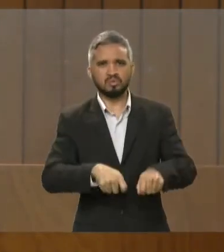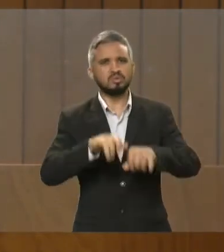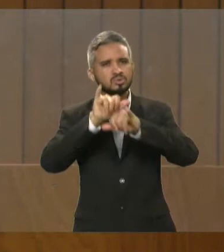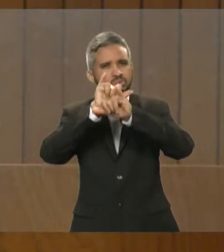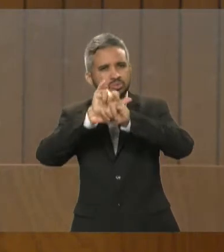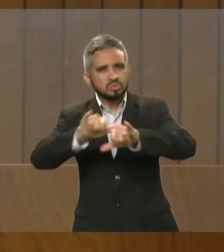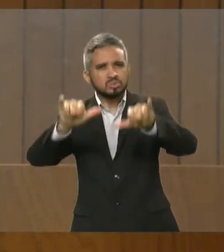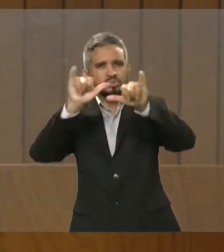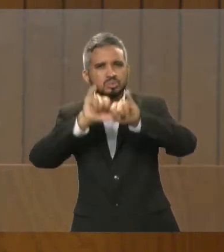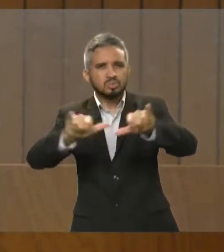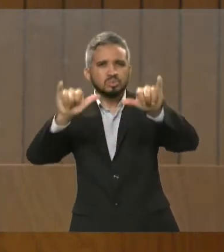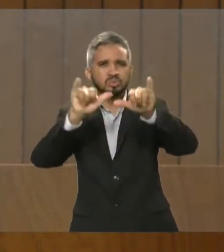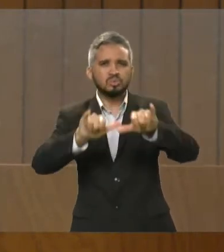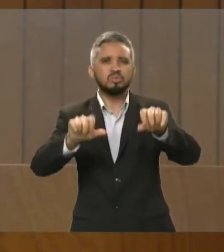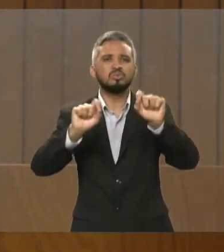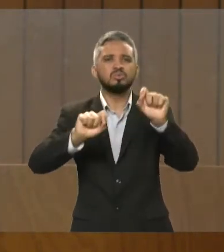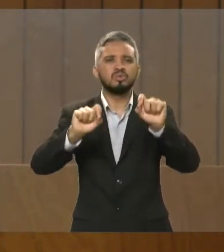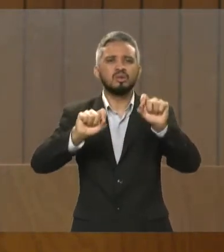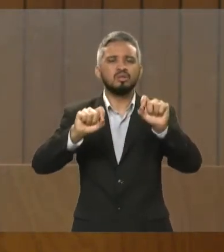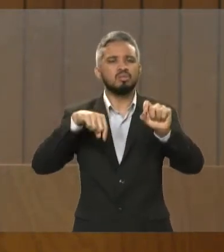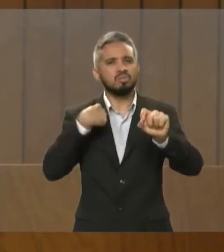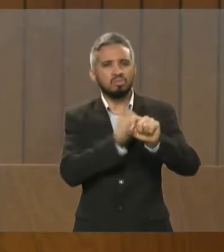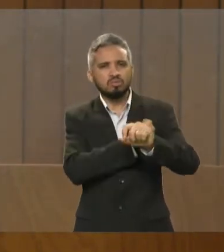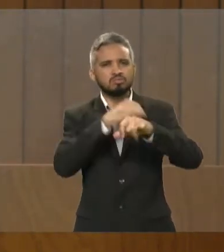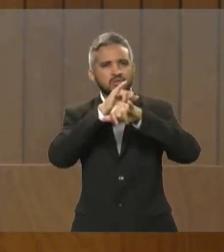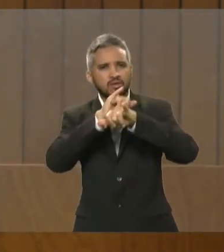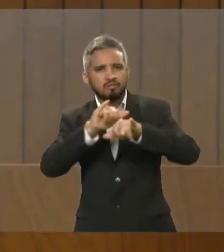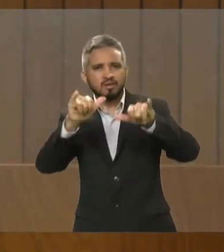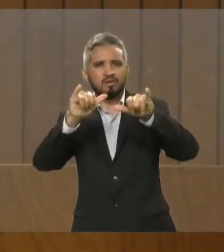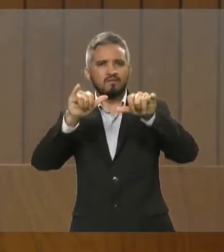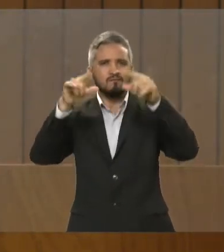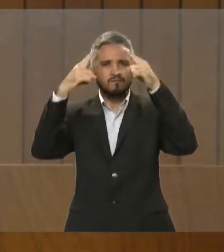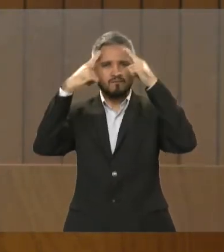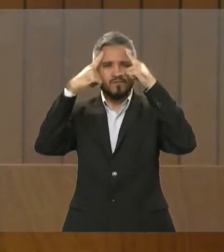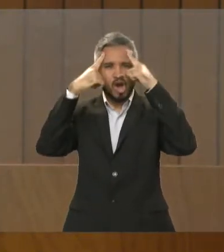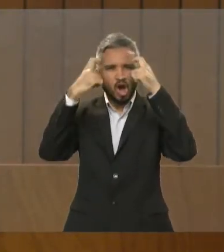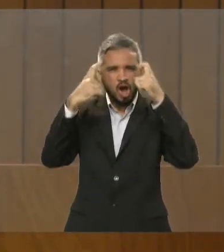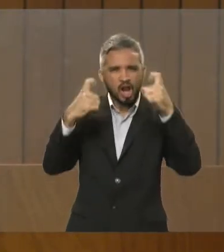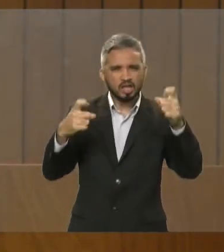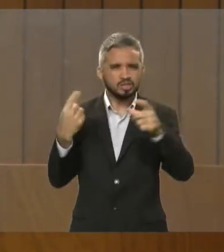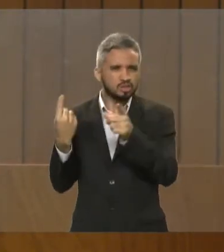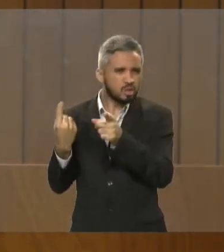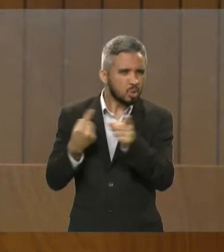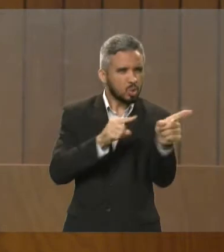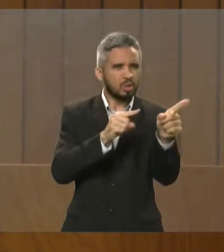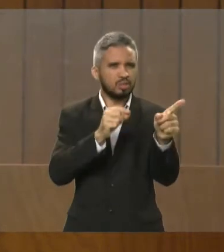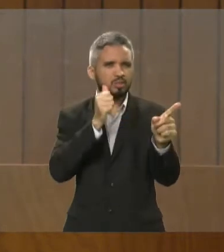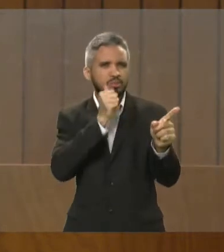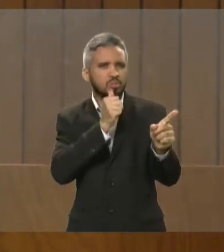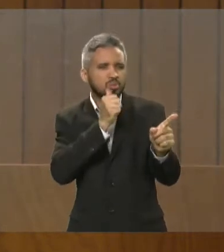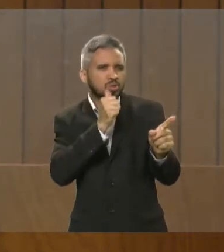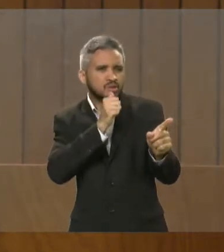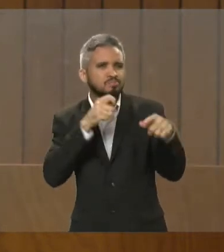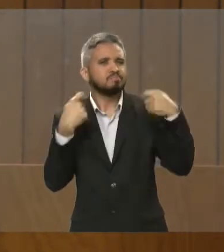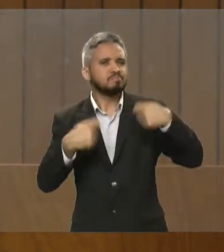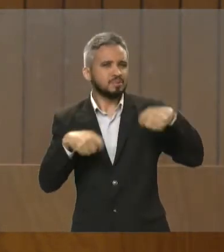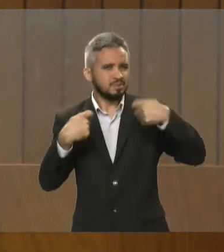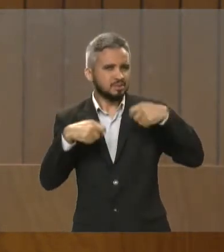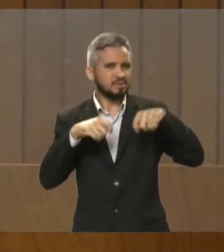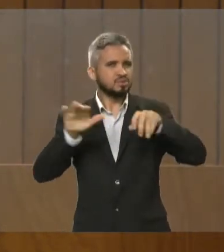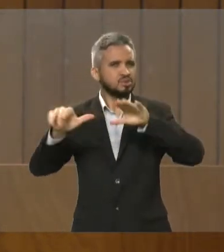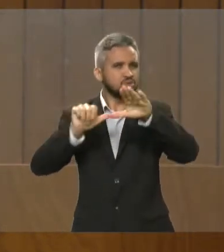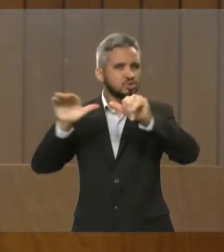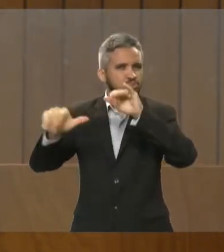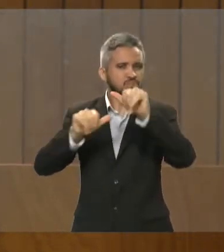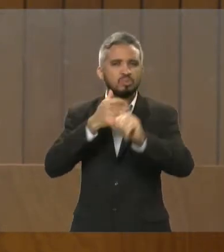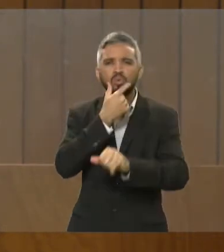a bandeira da violência contra a mulher, envolvendo os homens, sensibilizando os homens e